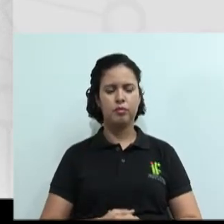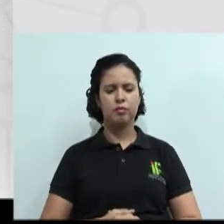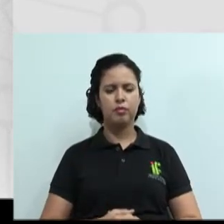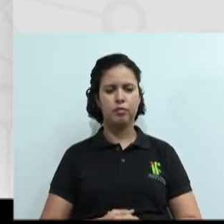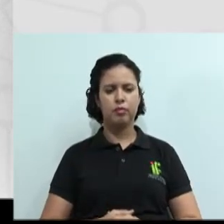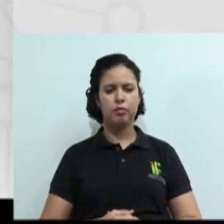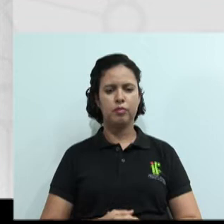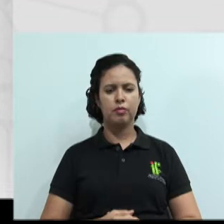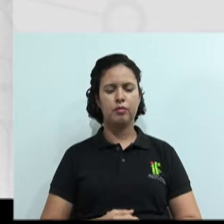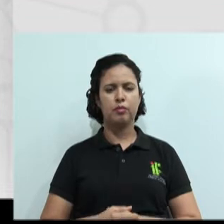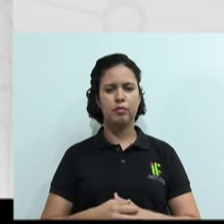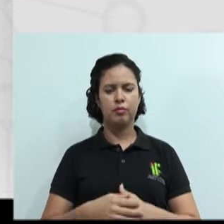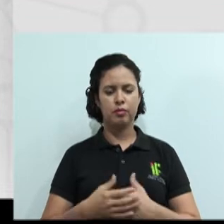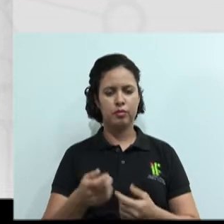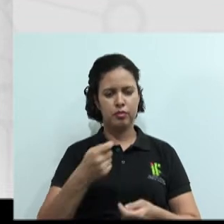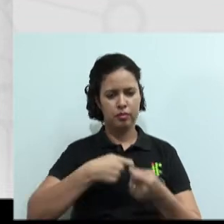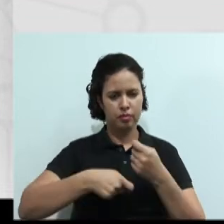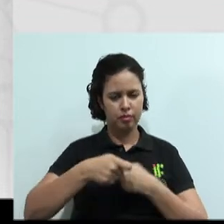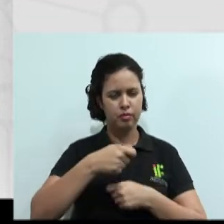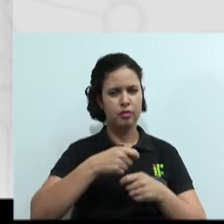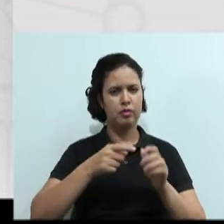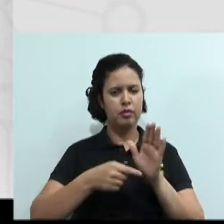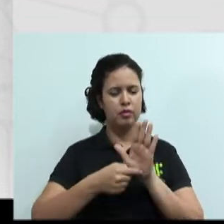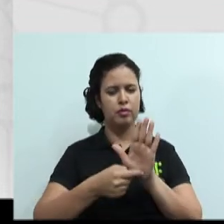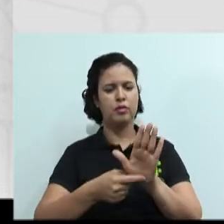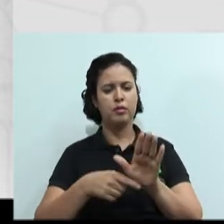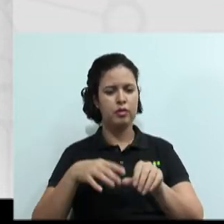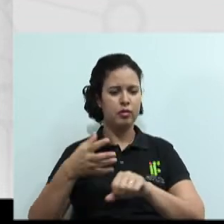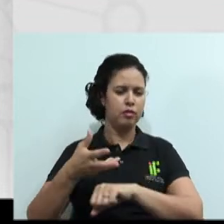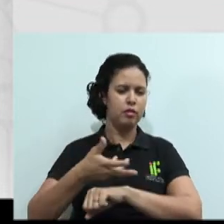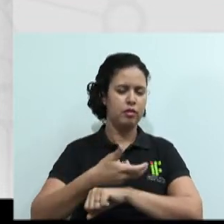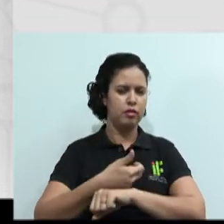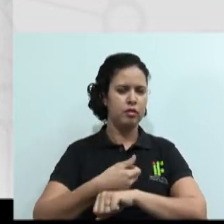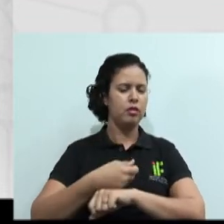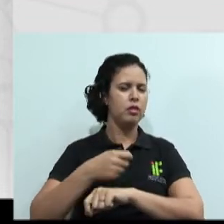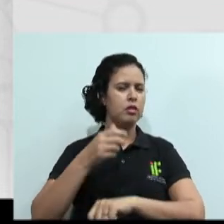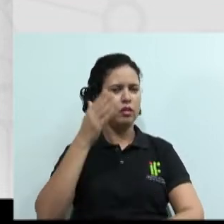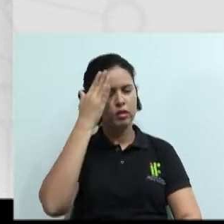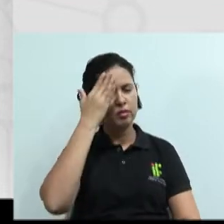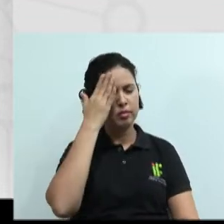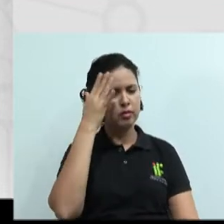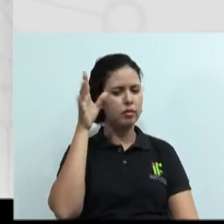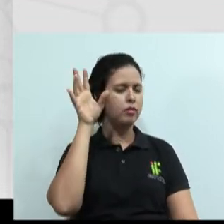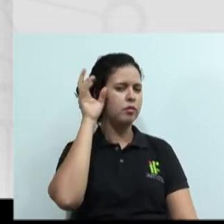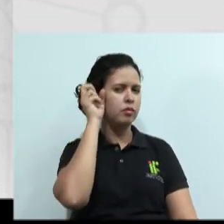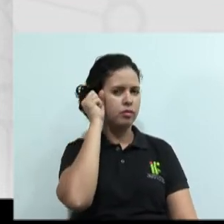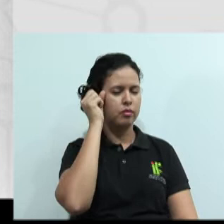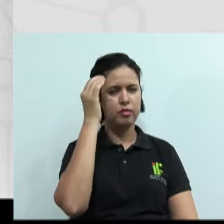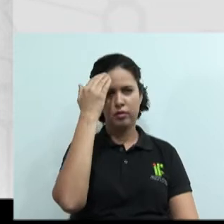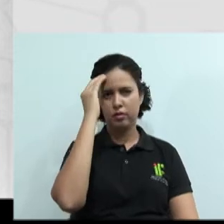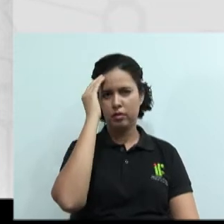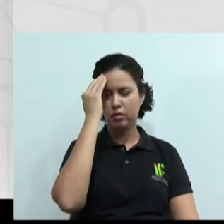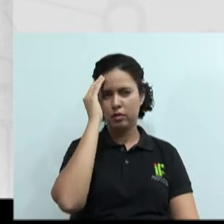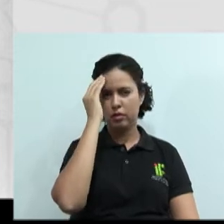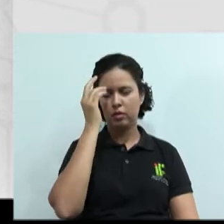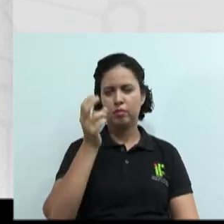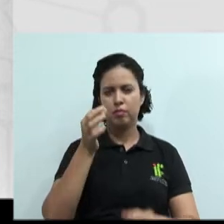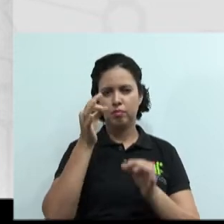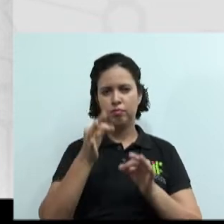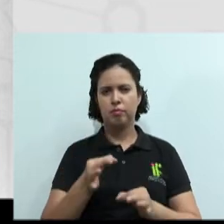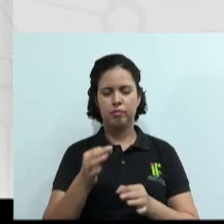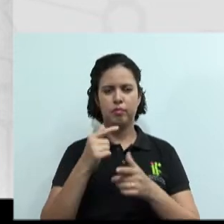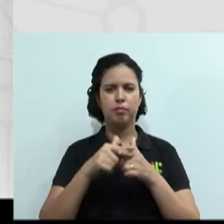negociar, destaca-se a habilidade de saber ouvir, que permite a compreensão correta dos problemas e das